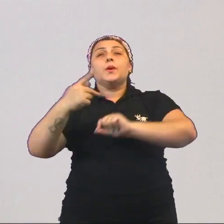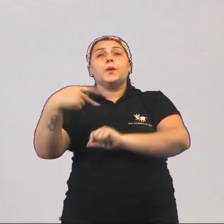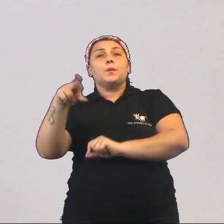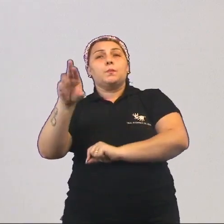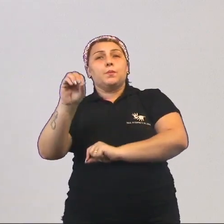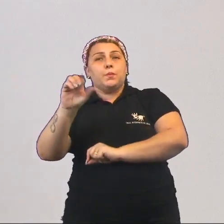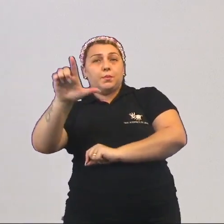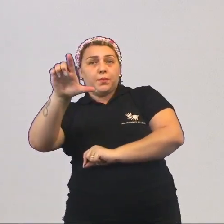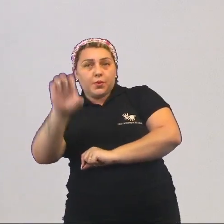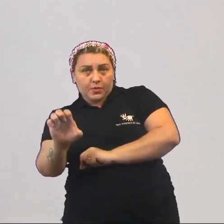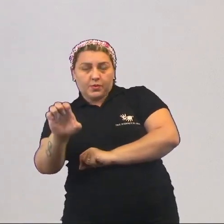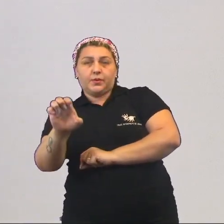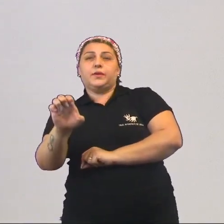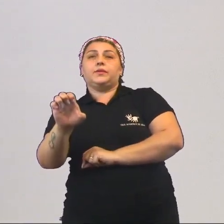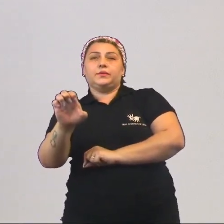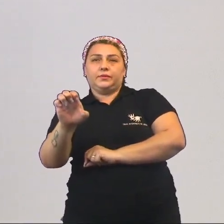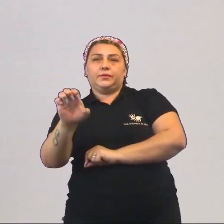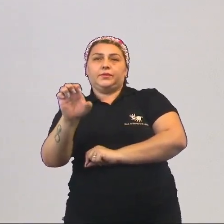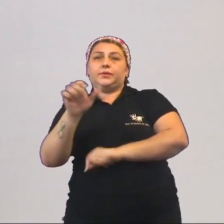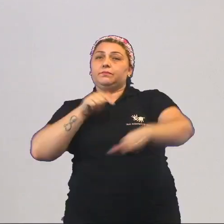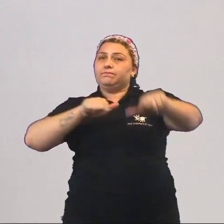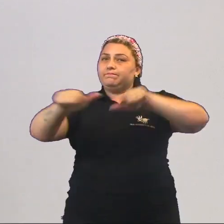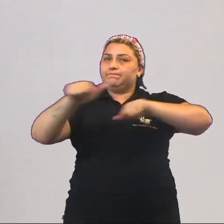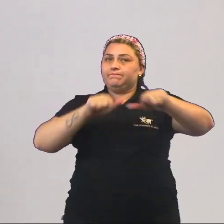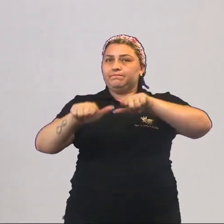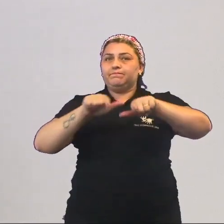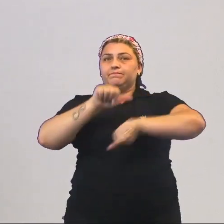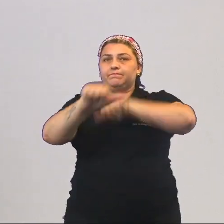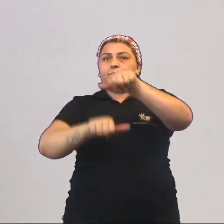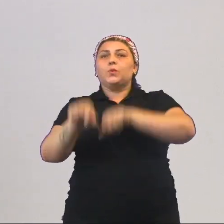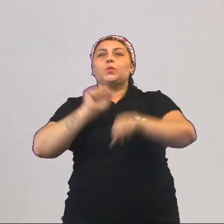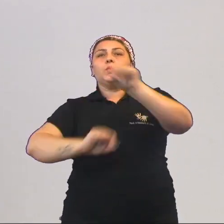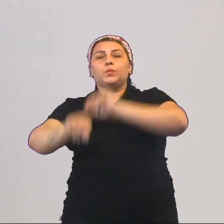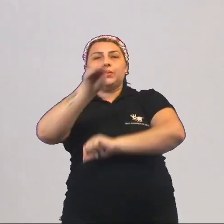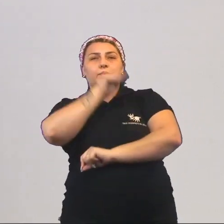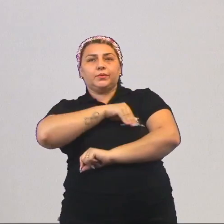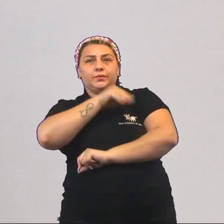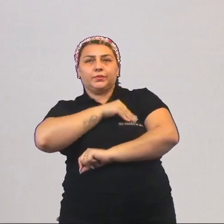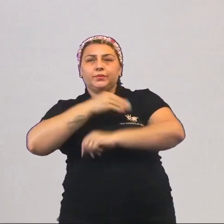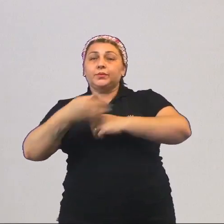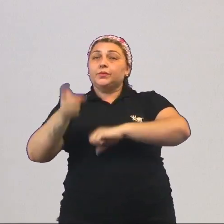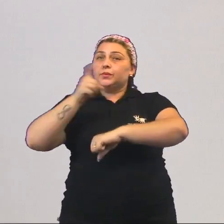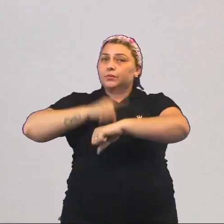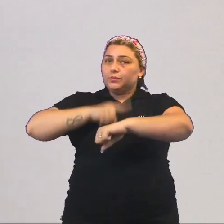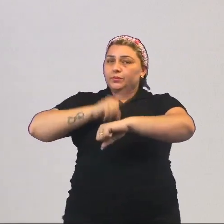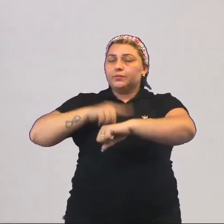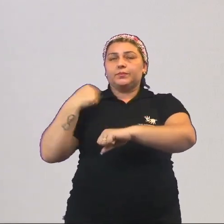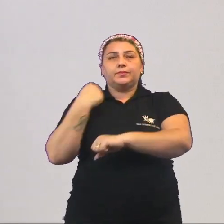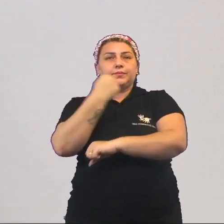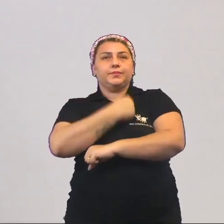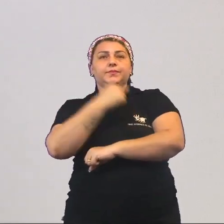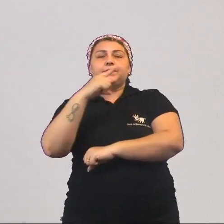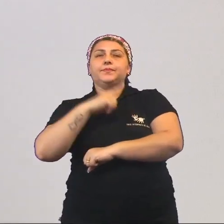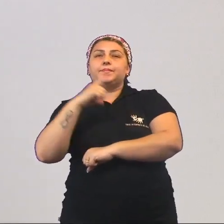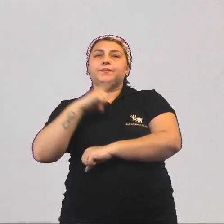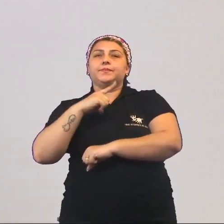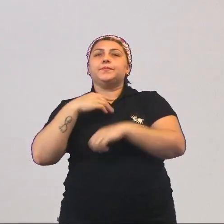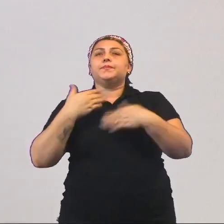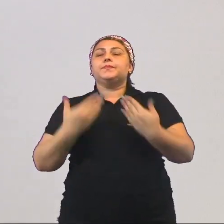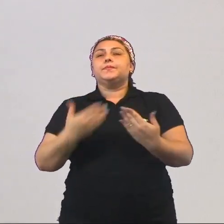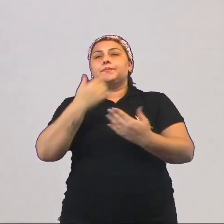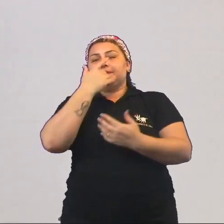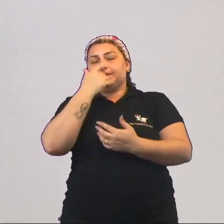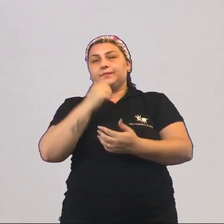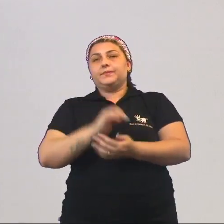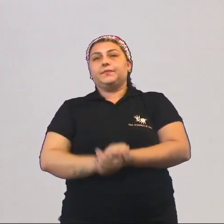proletariado, ou seja, são a mão de obra. A partir do momento que nós levamos em consideração, ou seja,